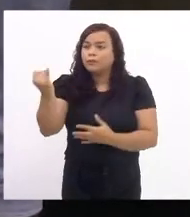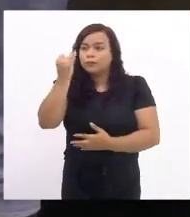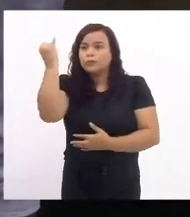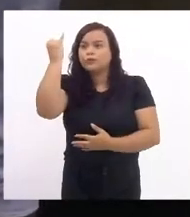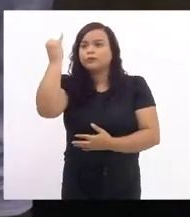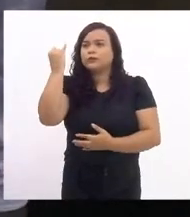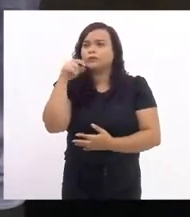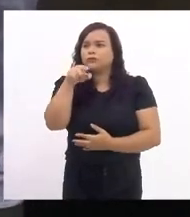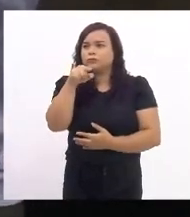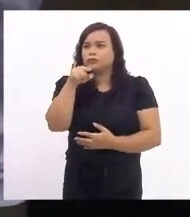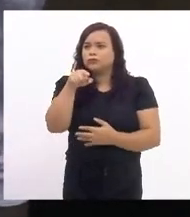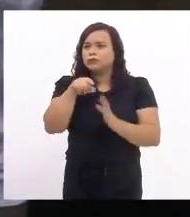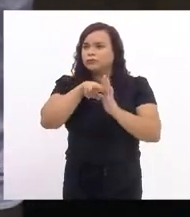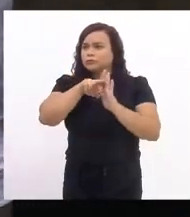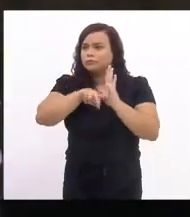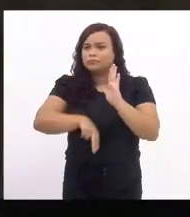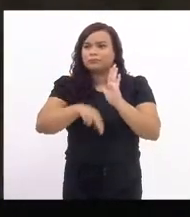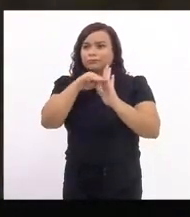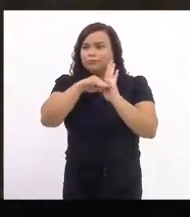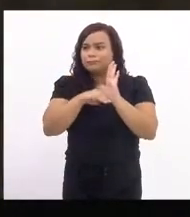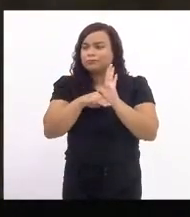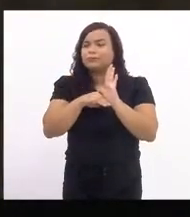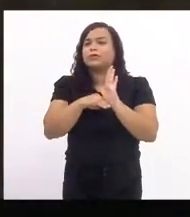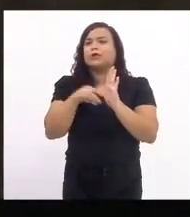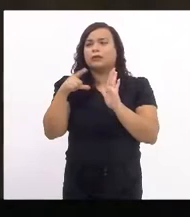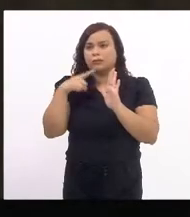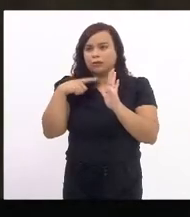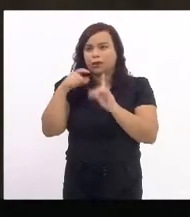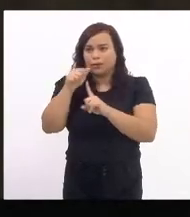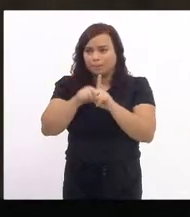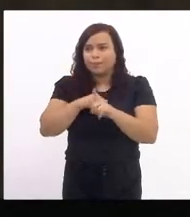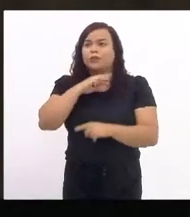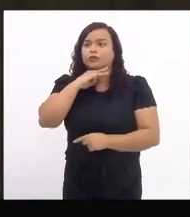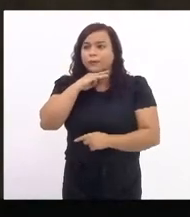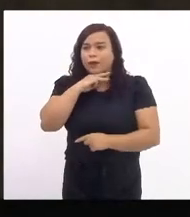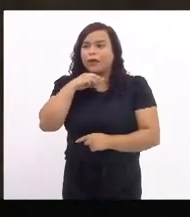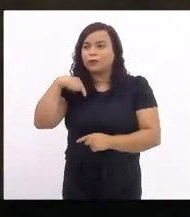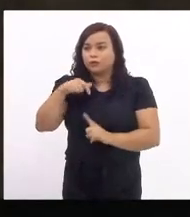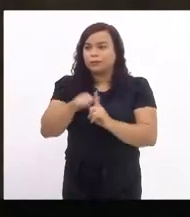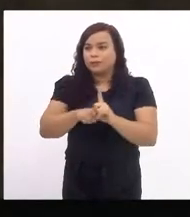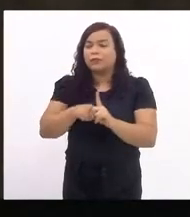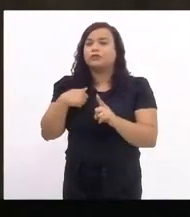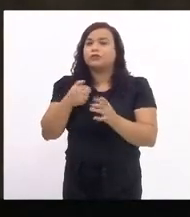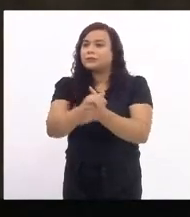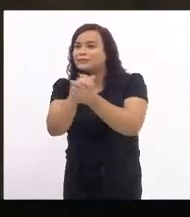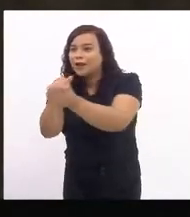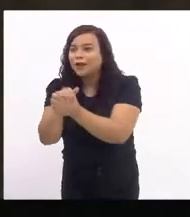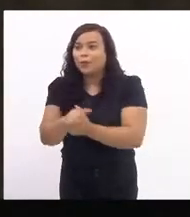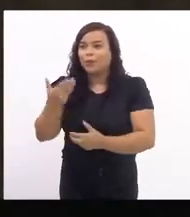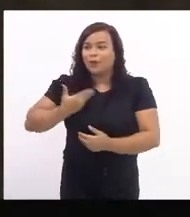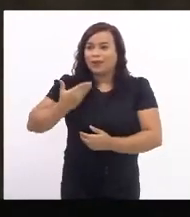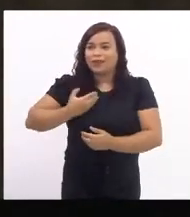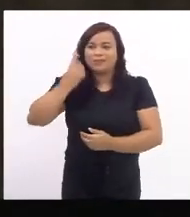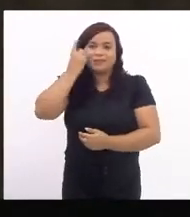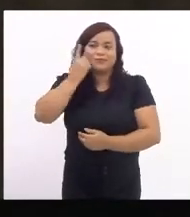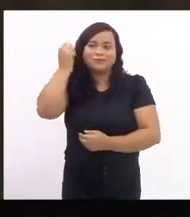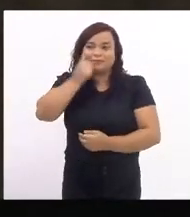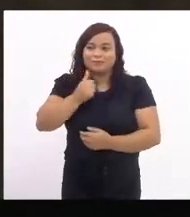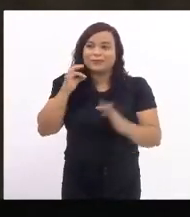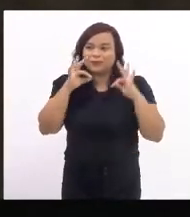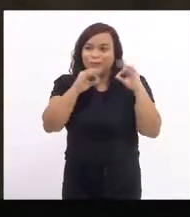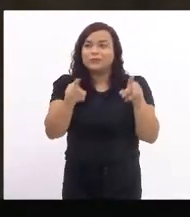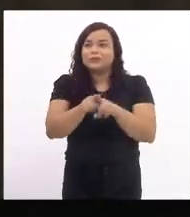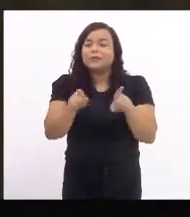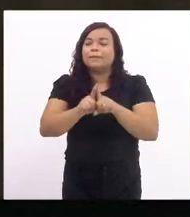esta, entre outras da pauta de hoje, estejam na pauta do mês de março. Quero saudar minhas colegas deputadas, as colegas de trabalho